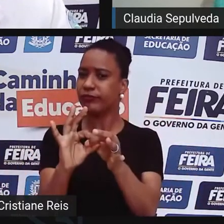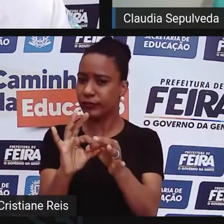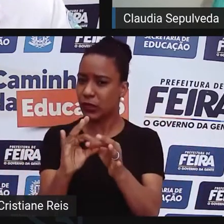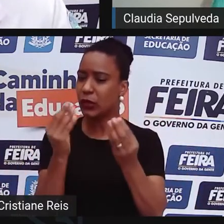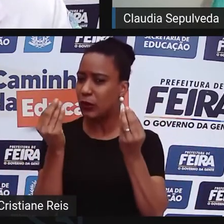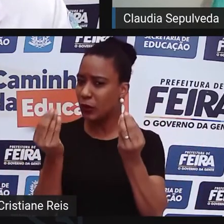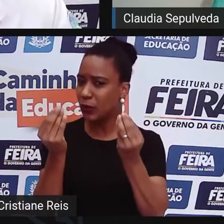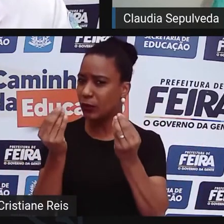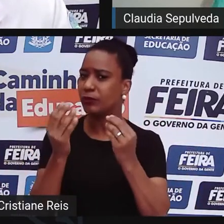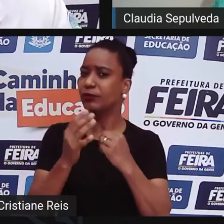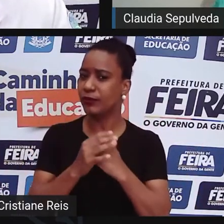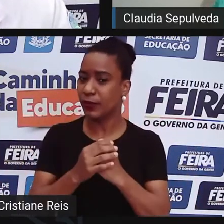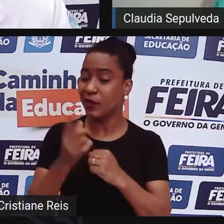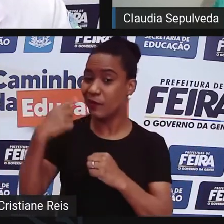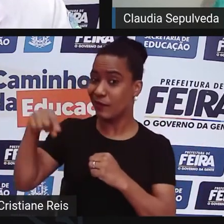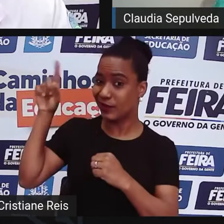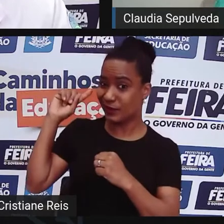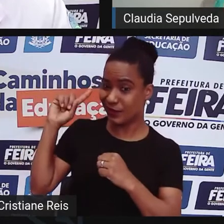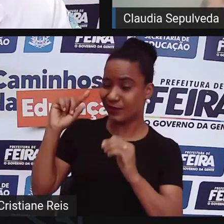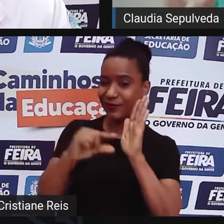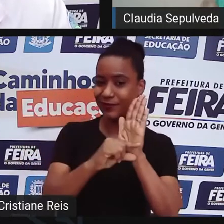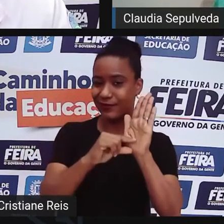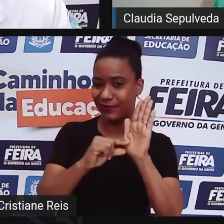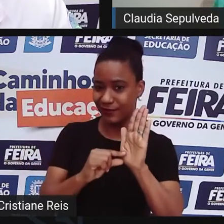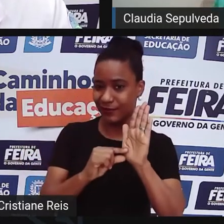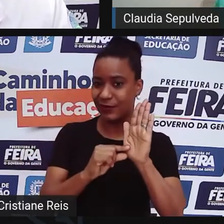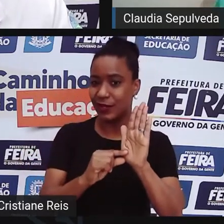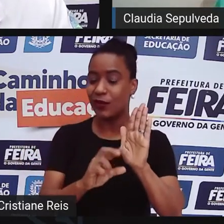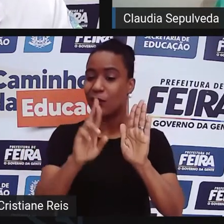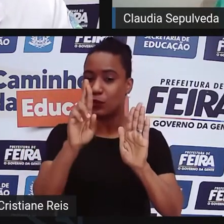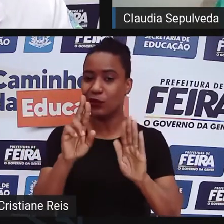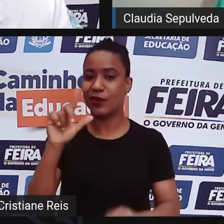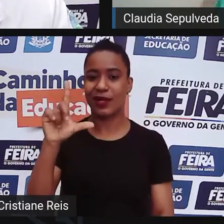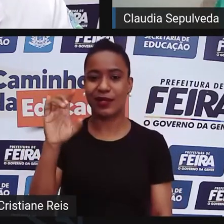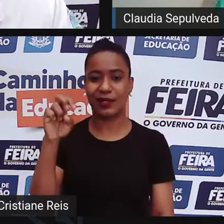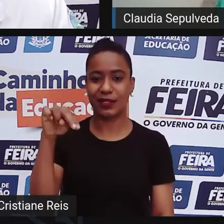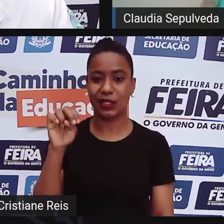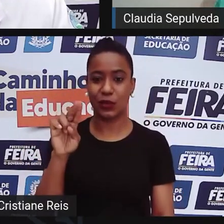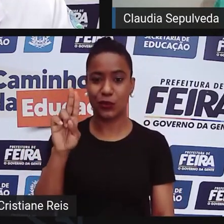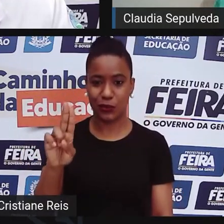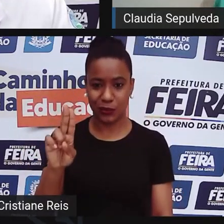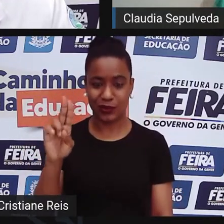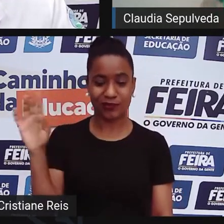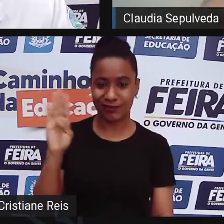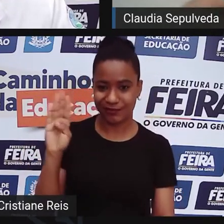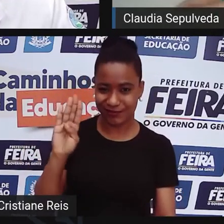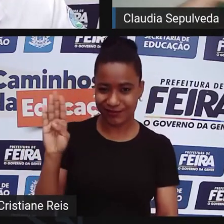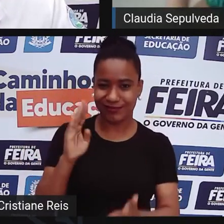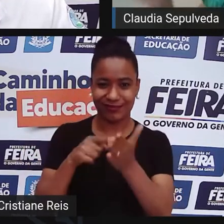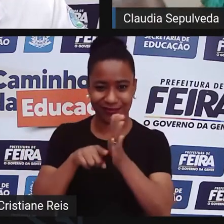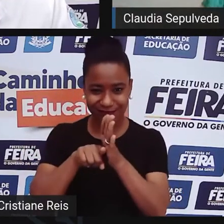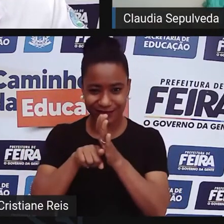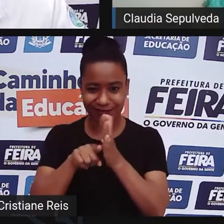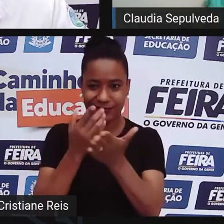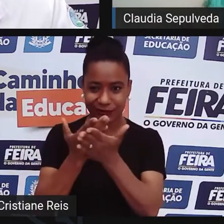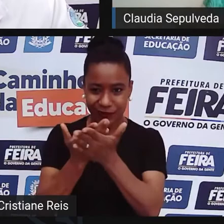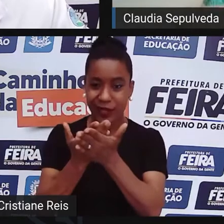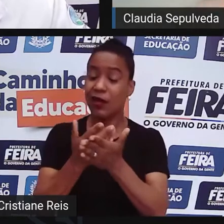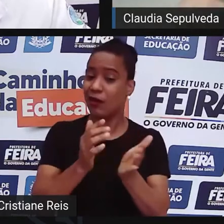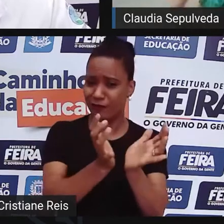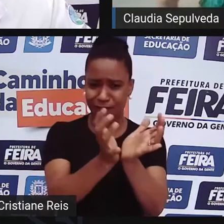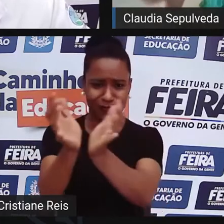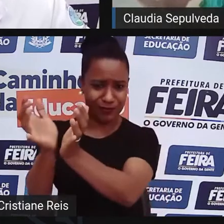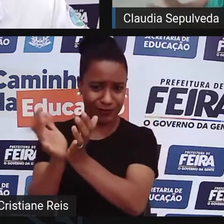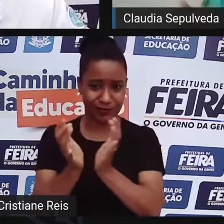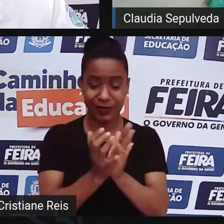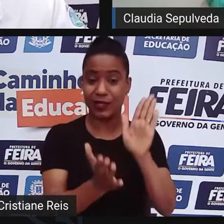quando, desde Linneu, quando o Linneu vai fazer isso, depois nós temos várias outras classificações, propostas de inúmeros grupos, para você